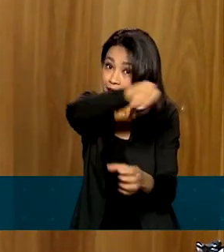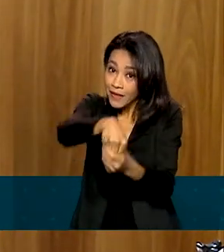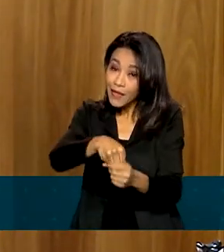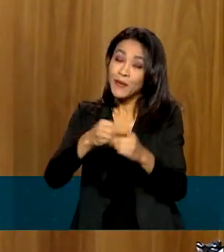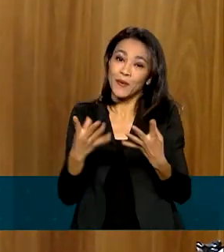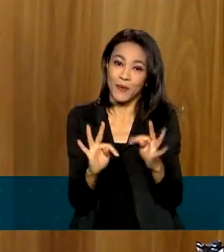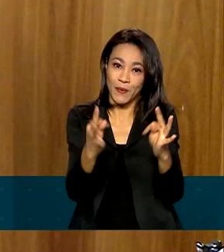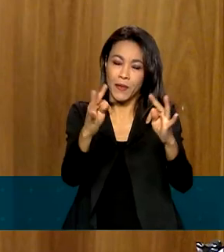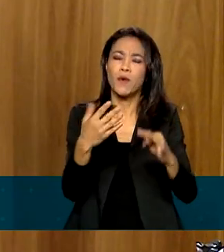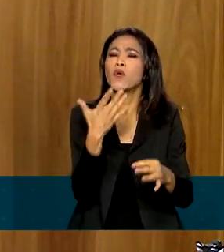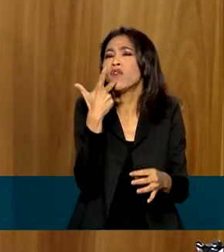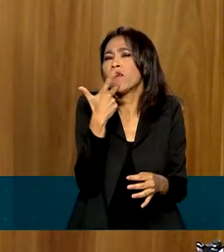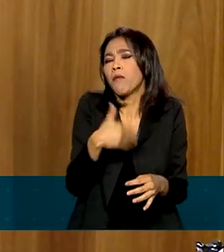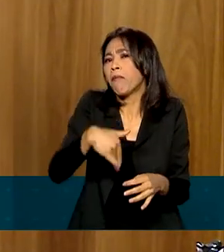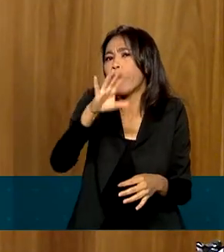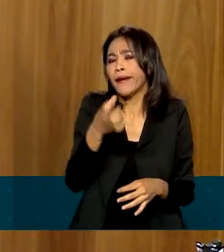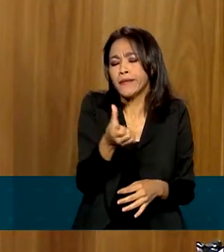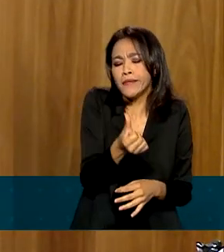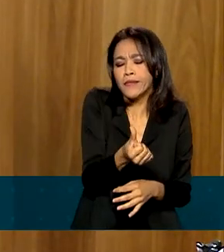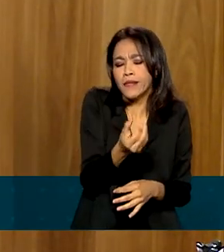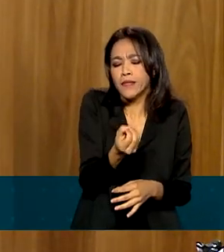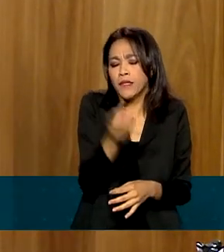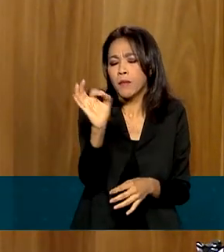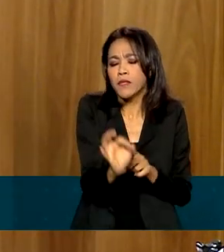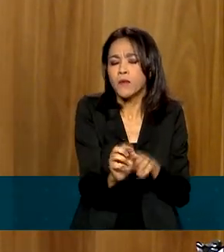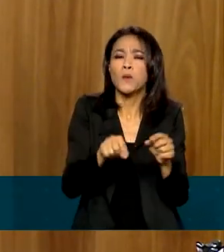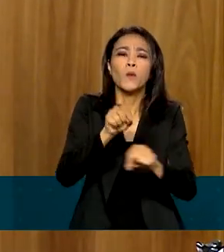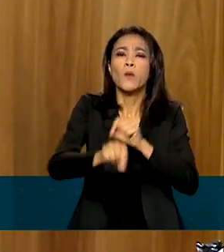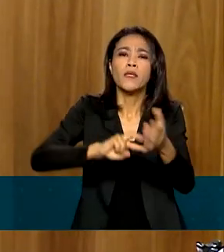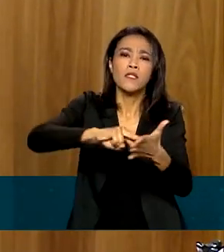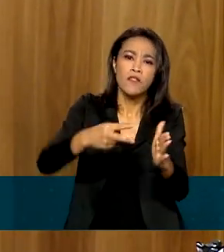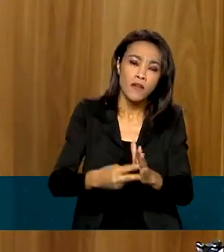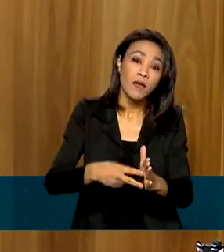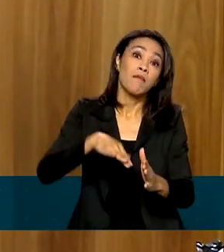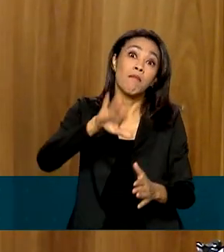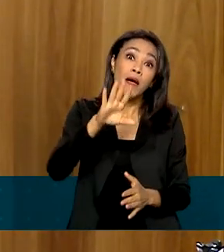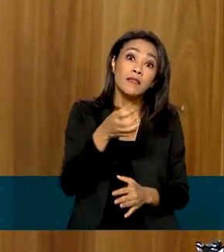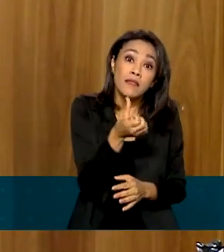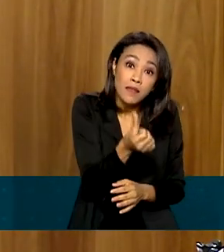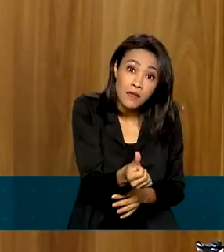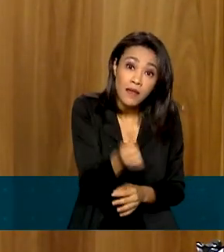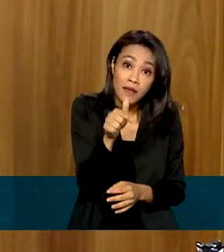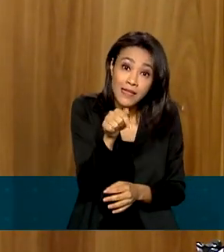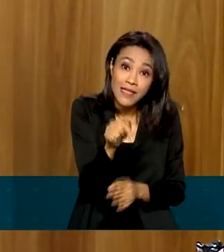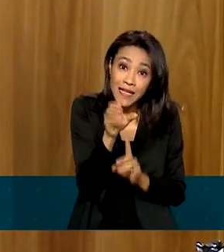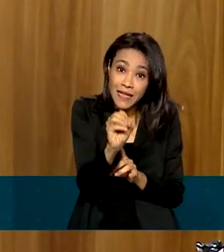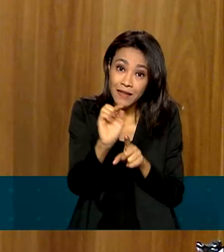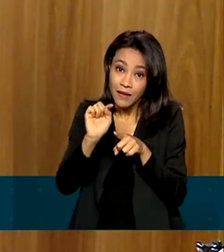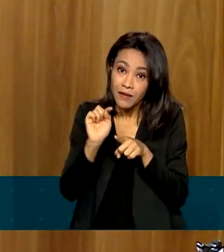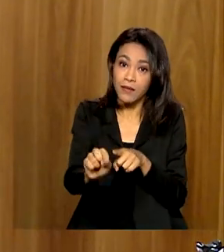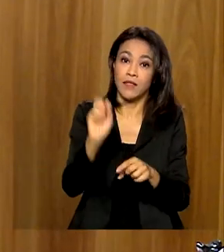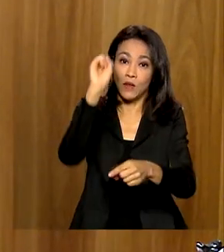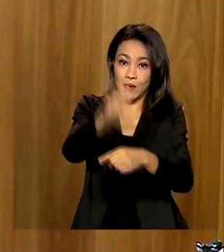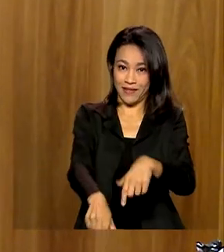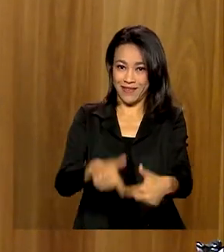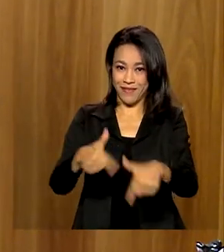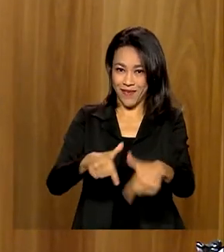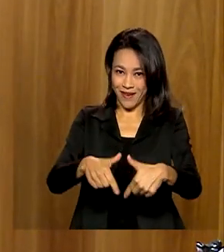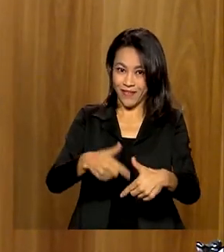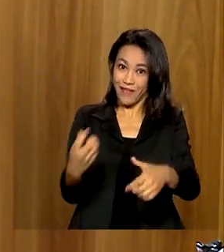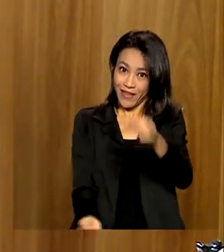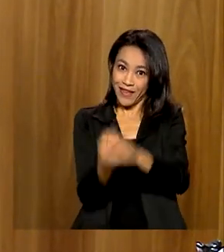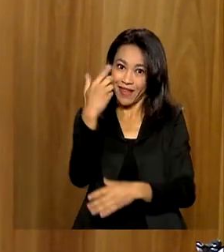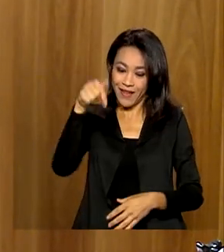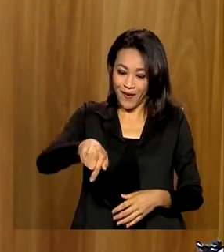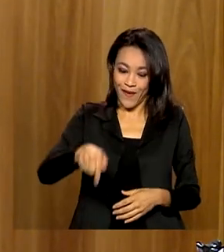falo mais de 60%, eu estou falando de mais de 670 mil empregos, Mariana, que serão gerados agora no segundo semestre.